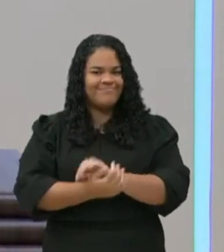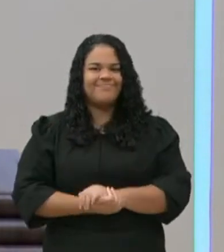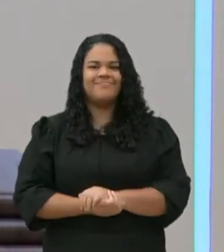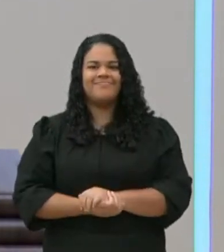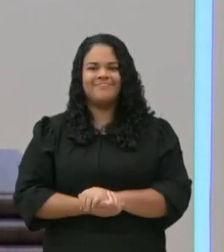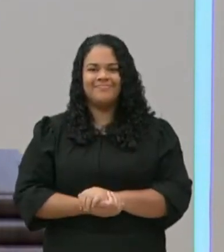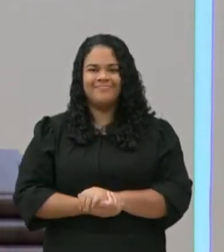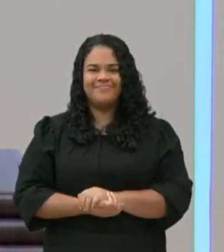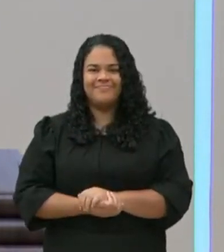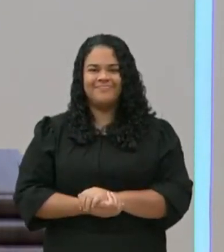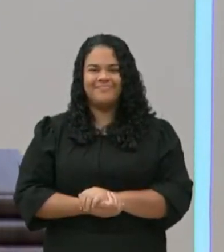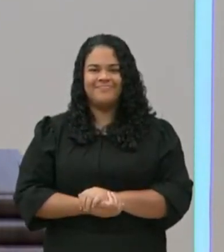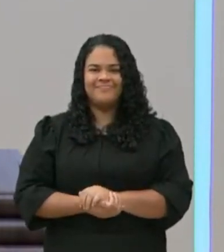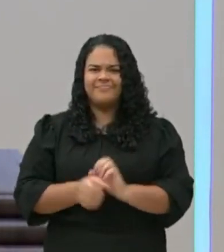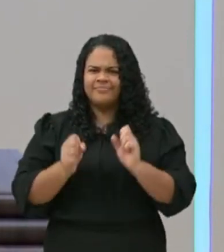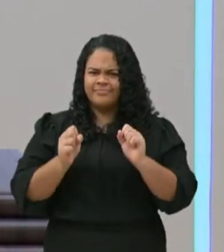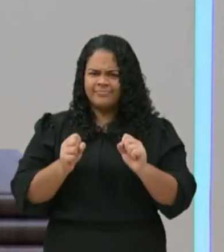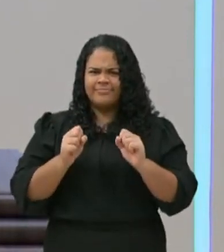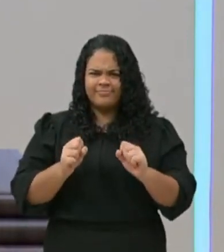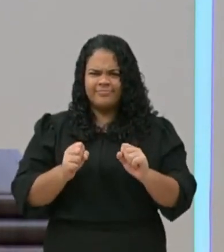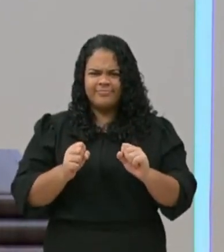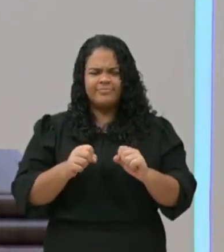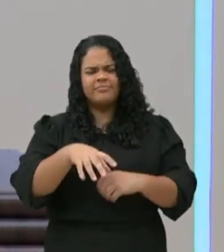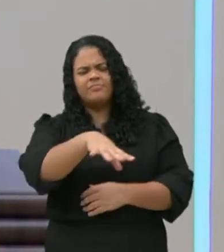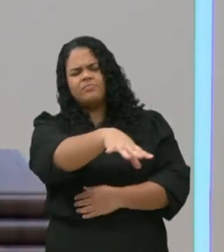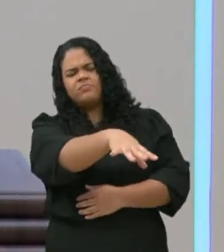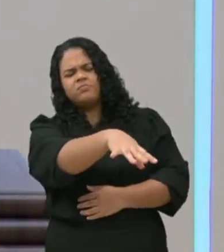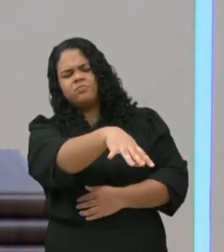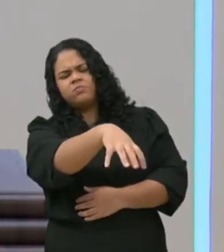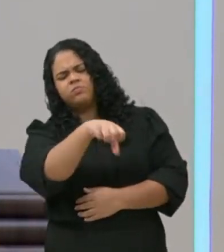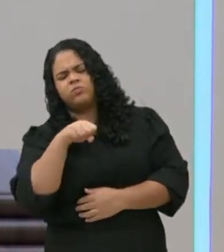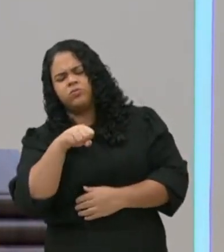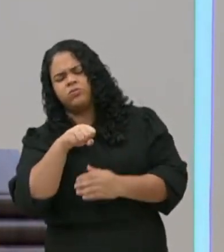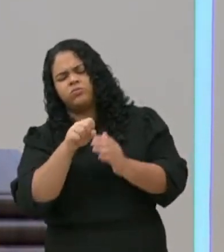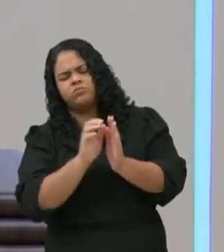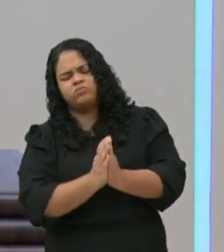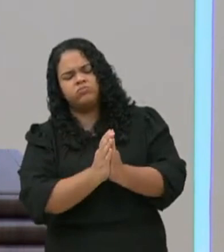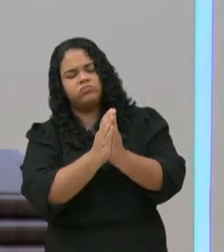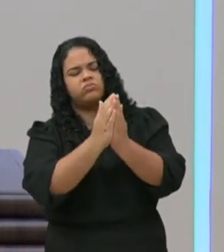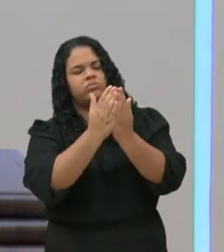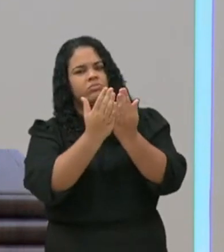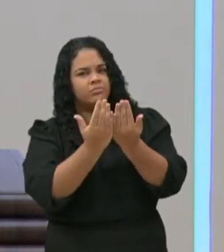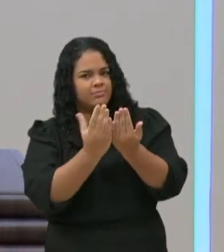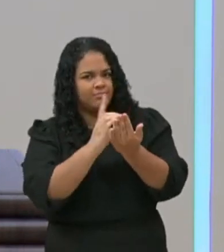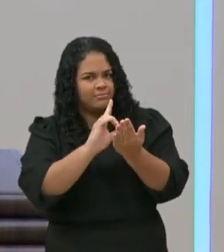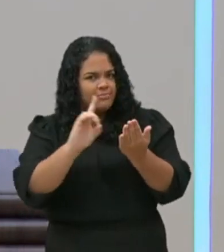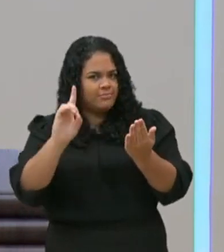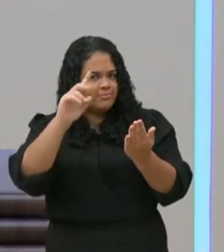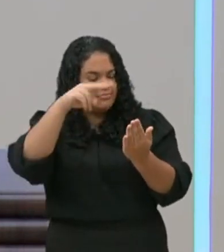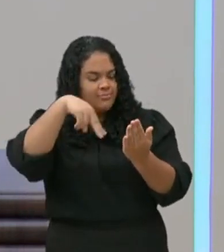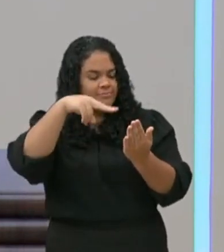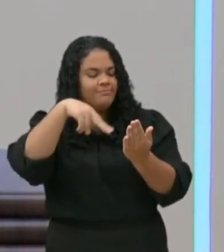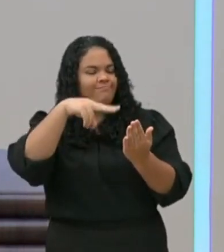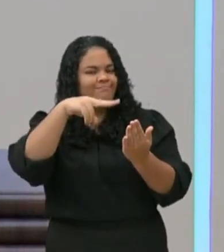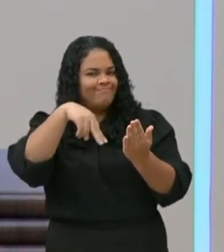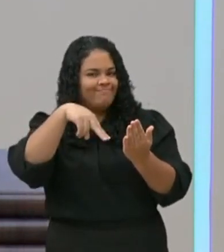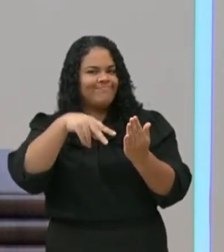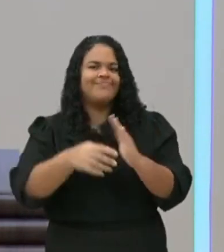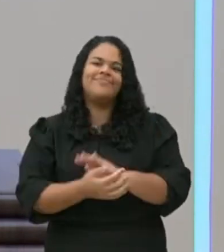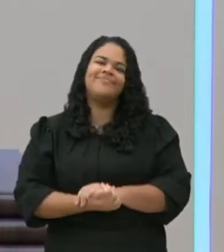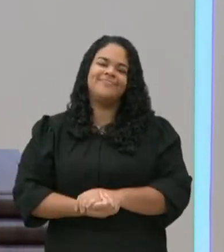exemplar da Bíblia Sagrada aí perto de você? Se você tiver, por favor, pegue, abra